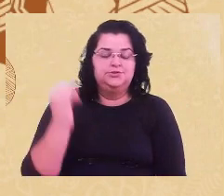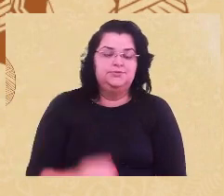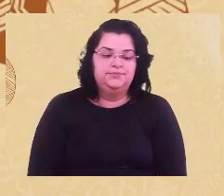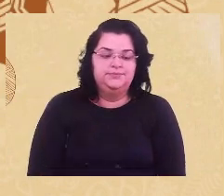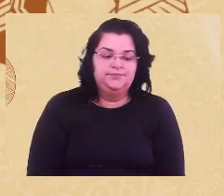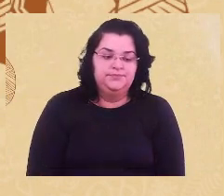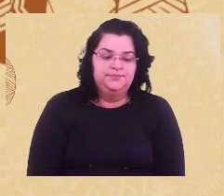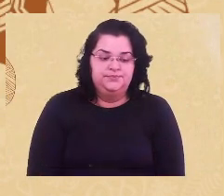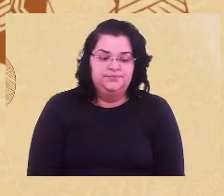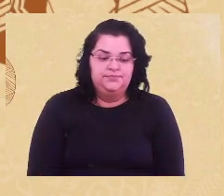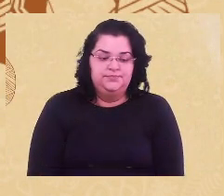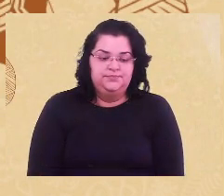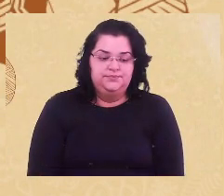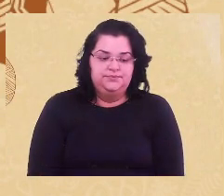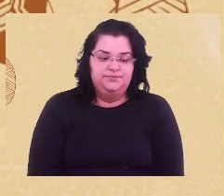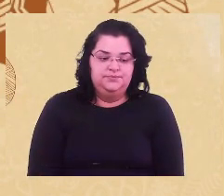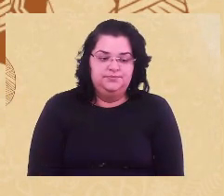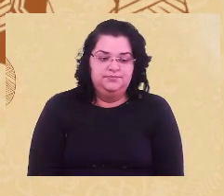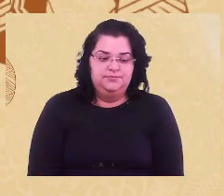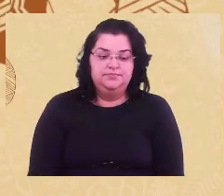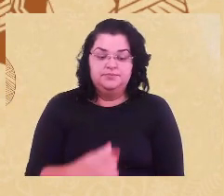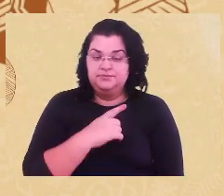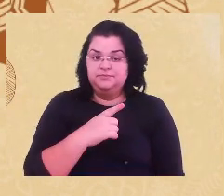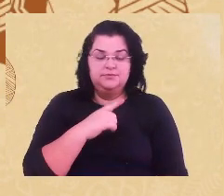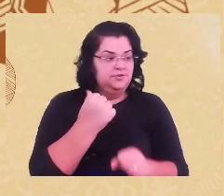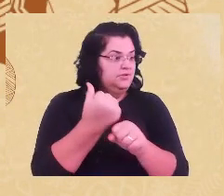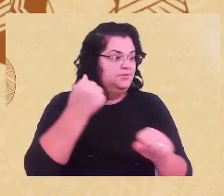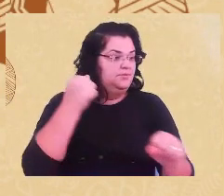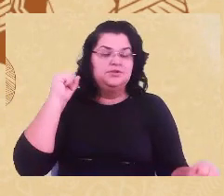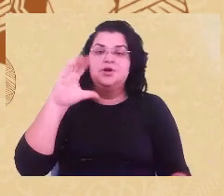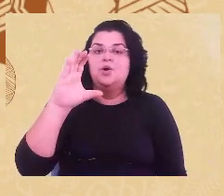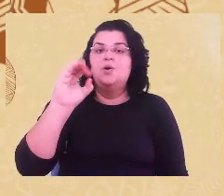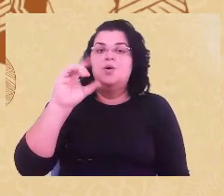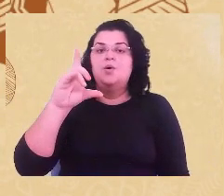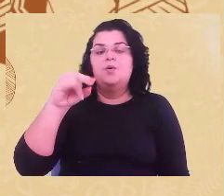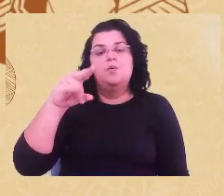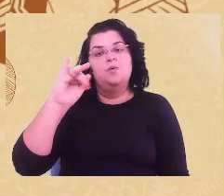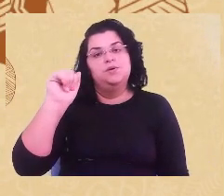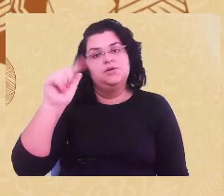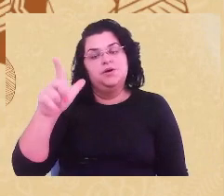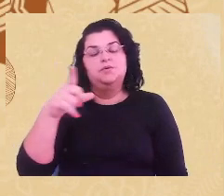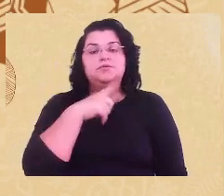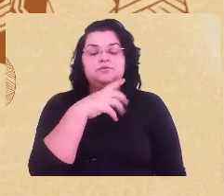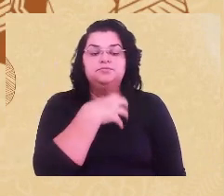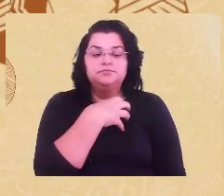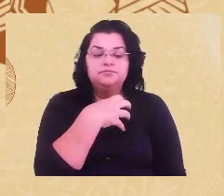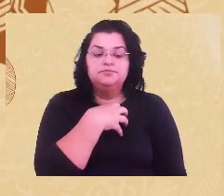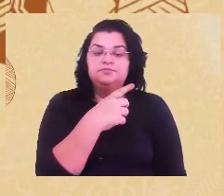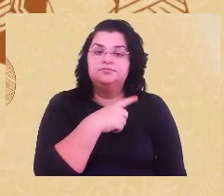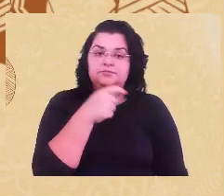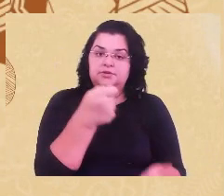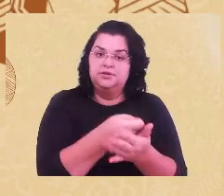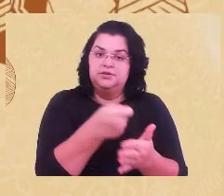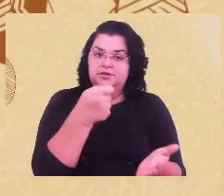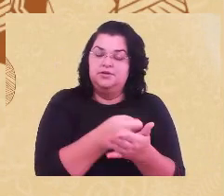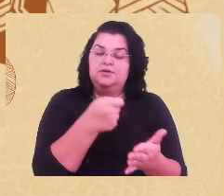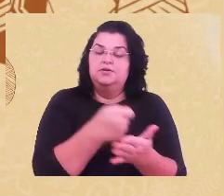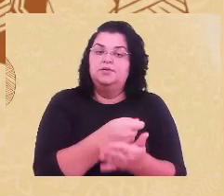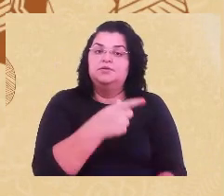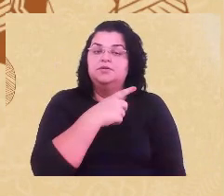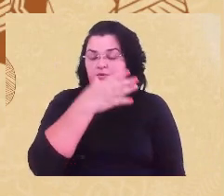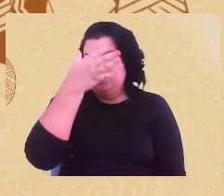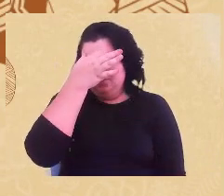A dimensão decolonial, descolonial, etc., ela exige um rigor conceitual, teórico,